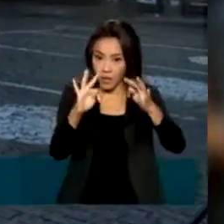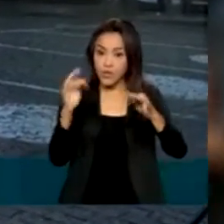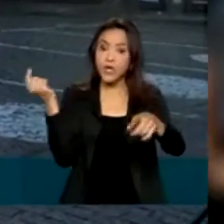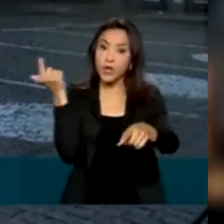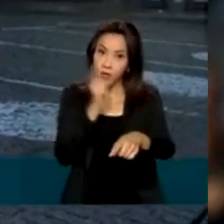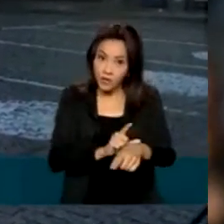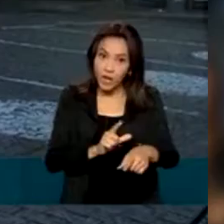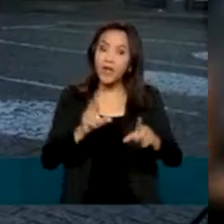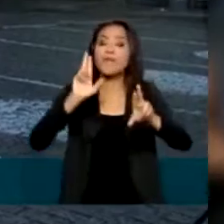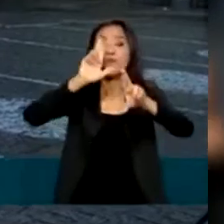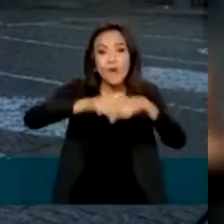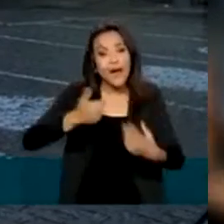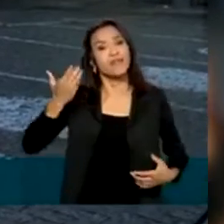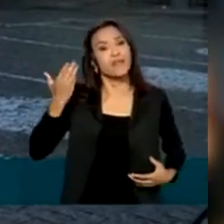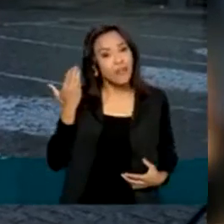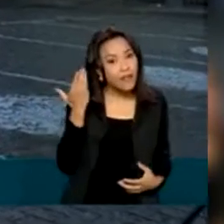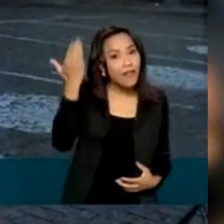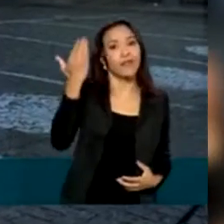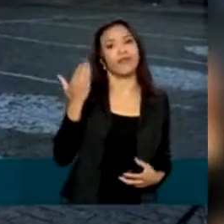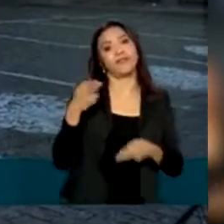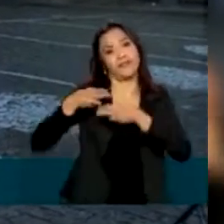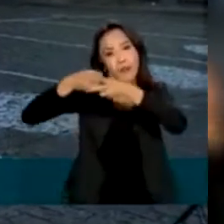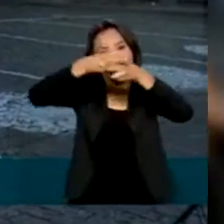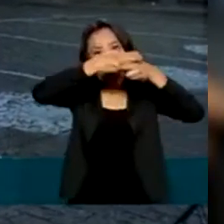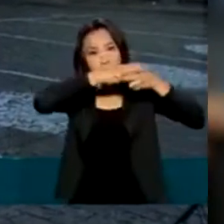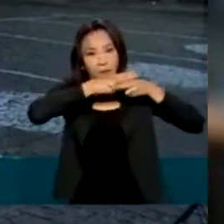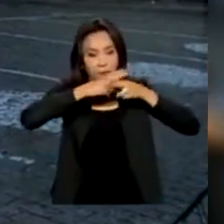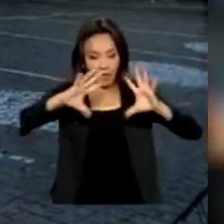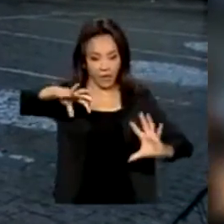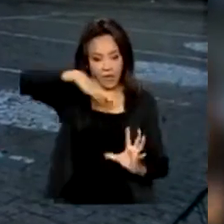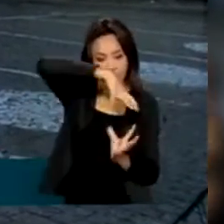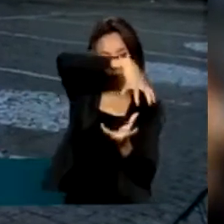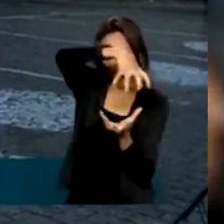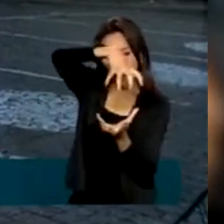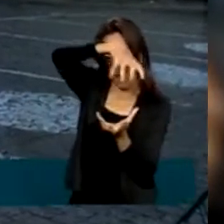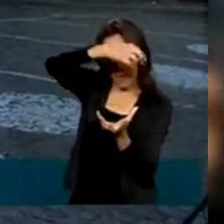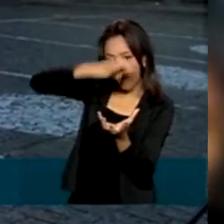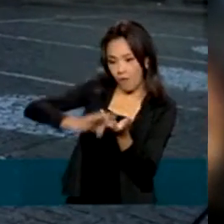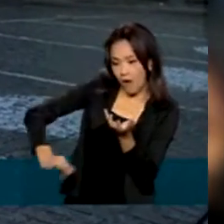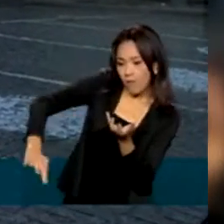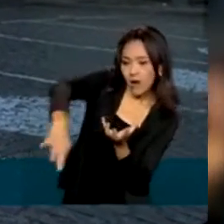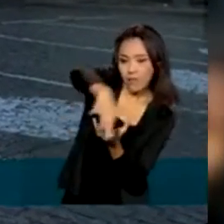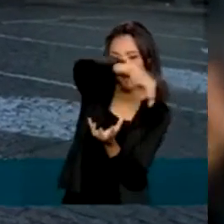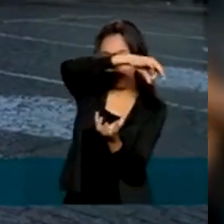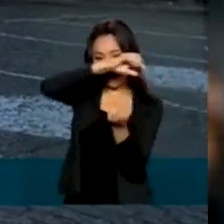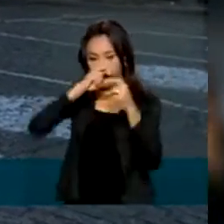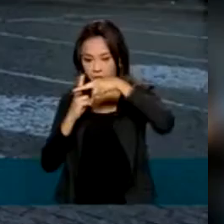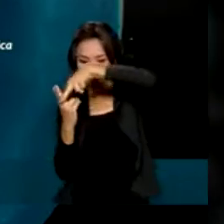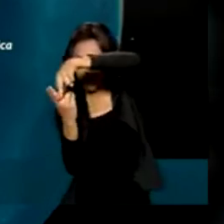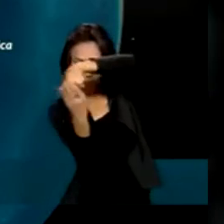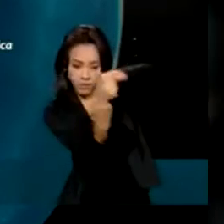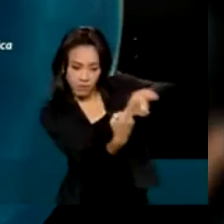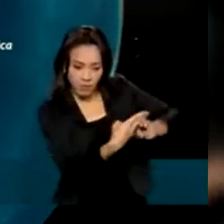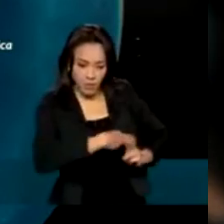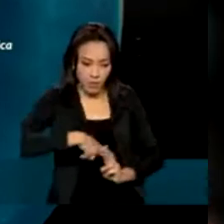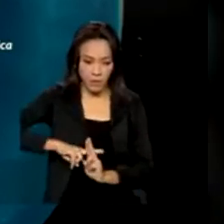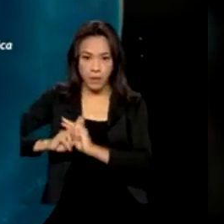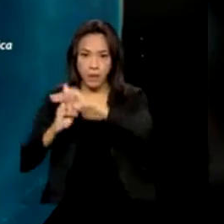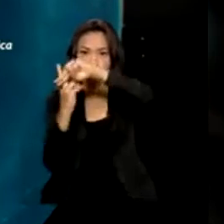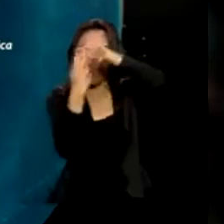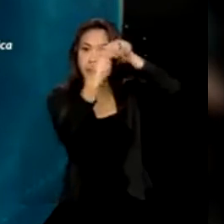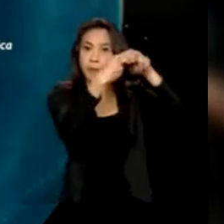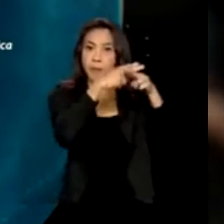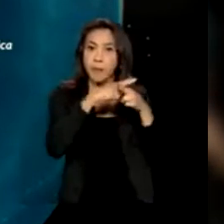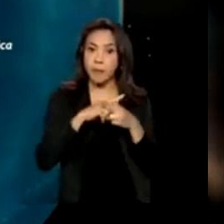possíveis por causa desses equipamentos que orbitam a Terra a centenas de quilômetros de altitude. A vida útil do